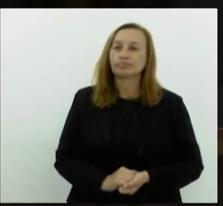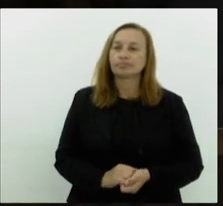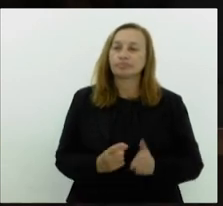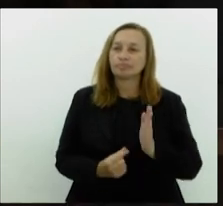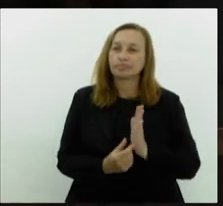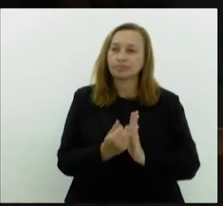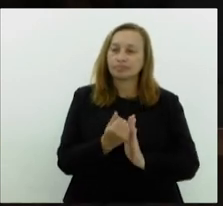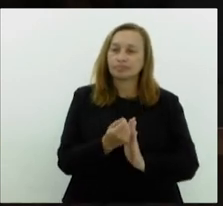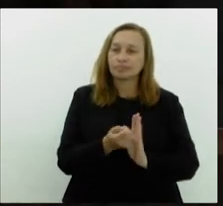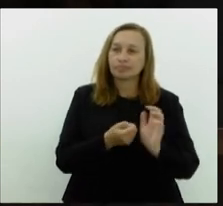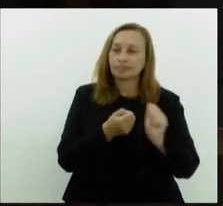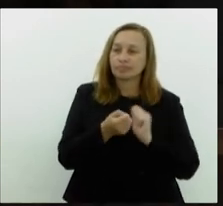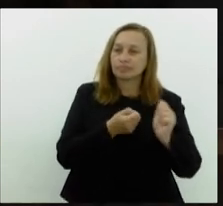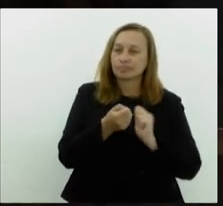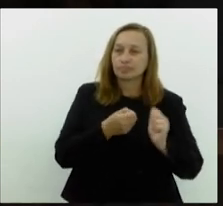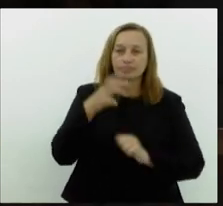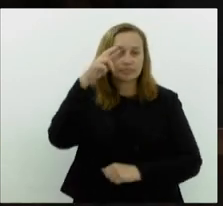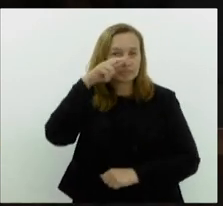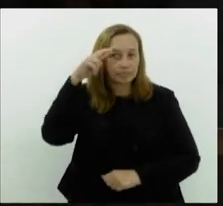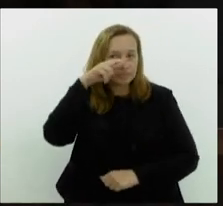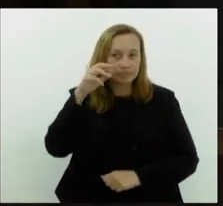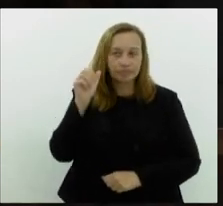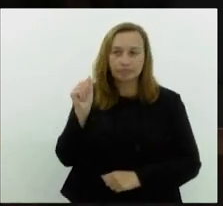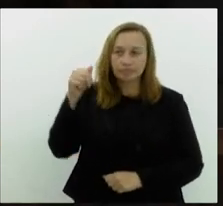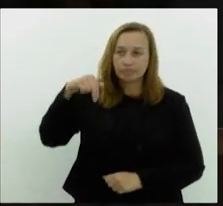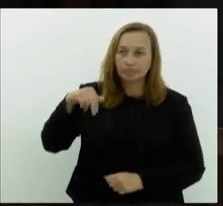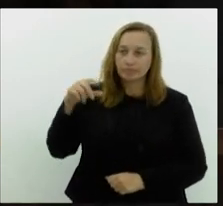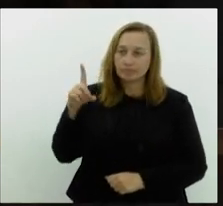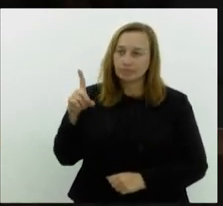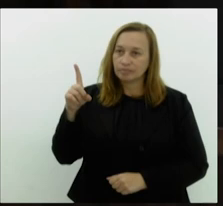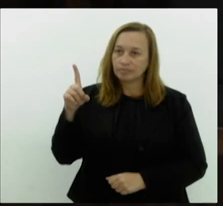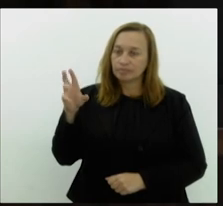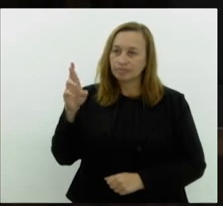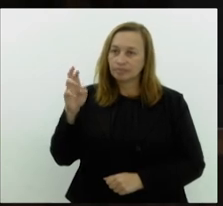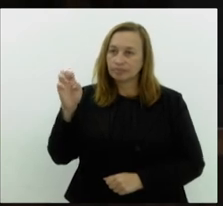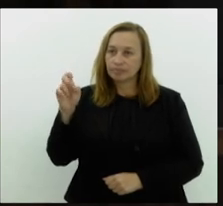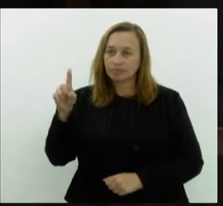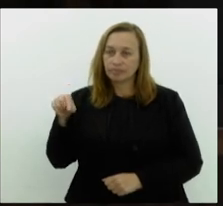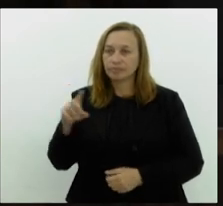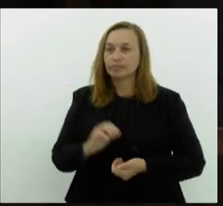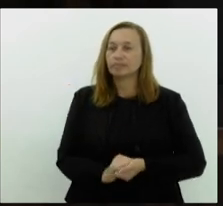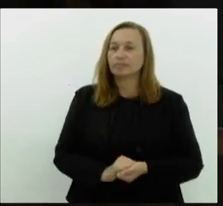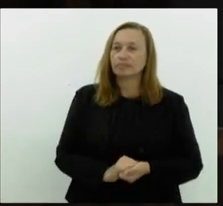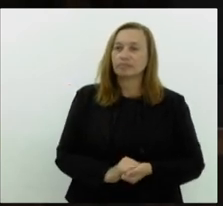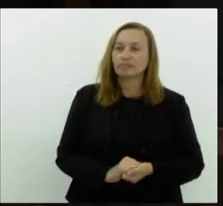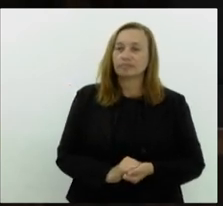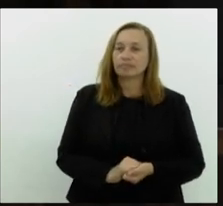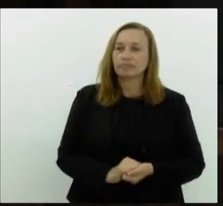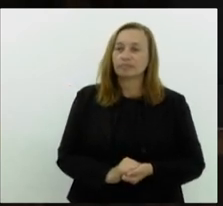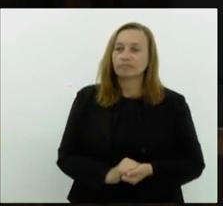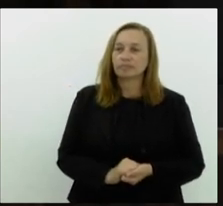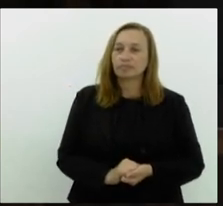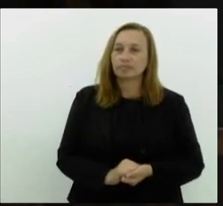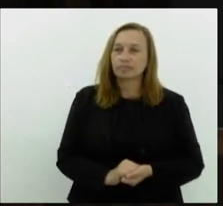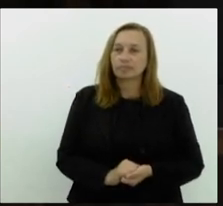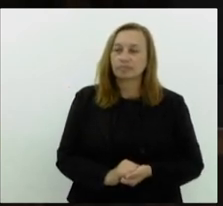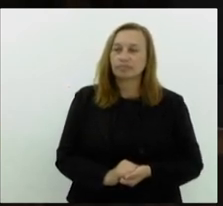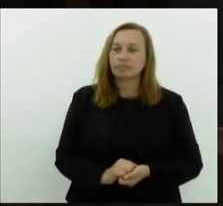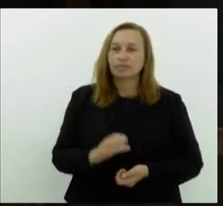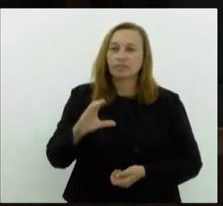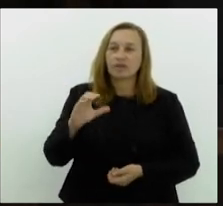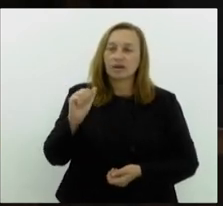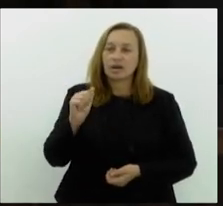finanças, fiscalização financeira e controle, André Correia. Nosso nobre deputado Carlos Macedo,